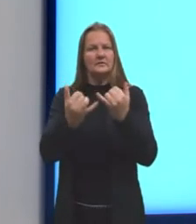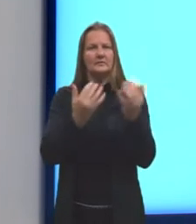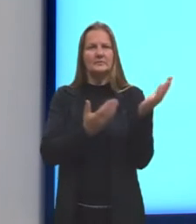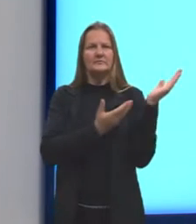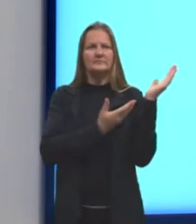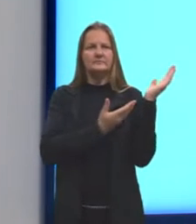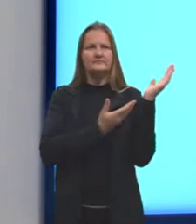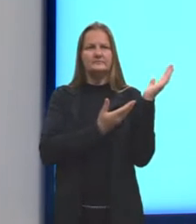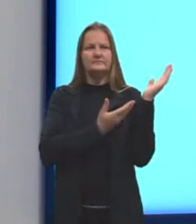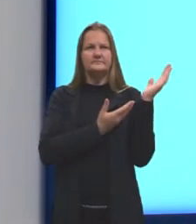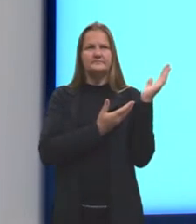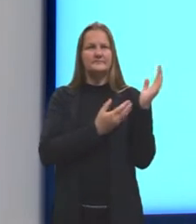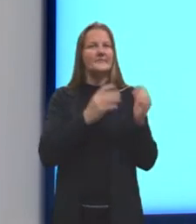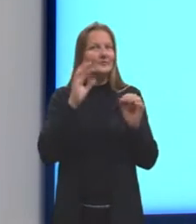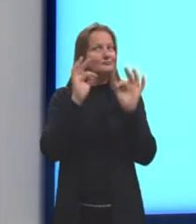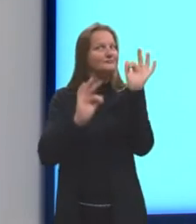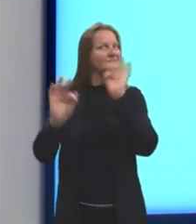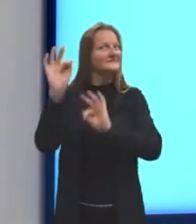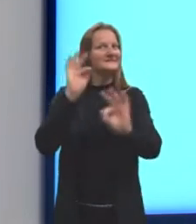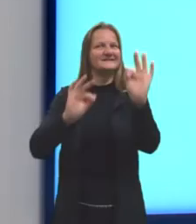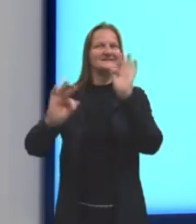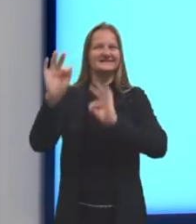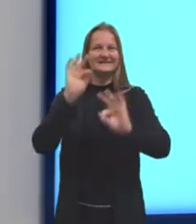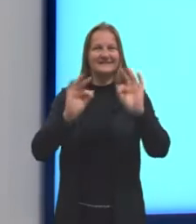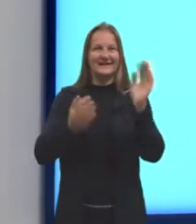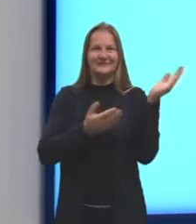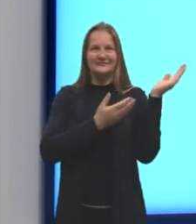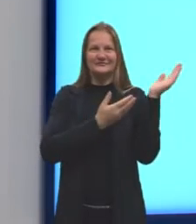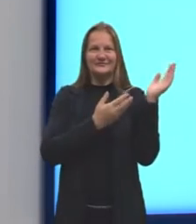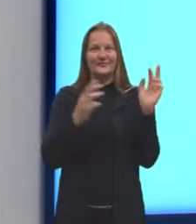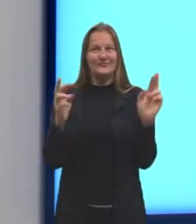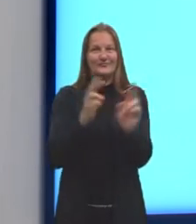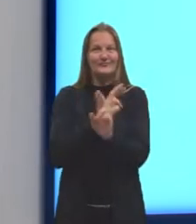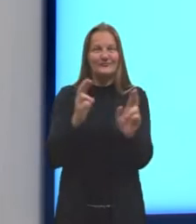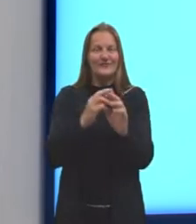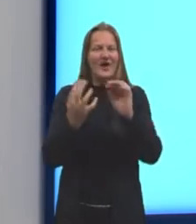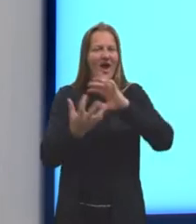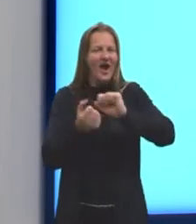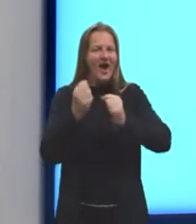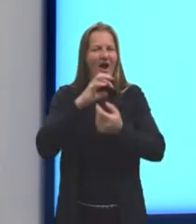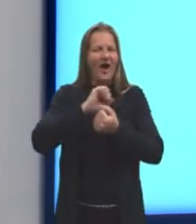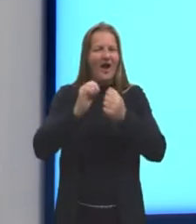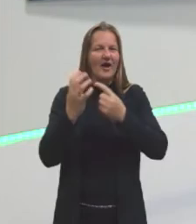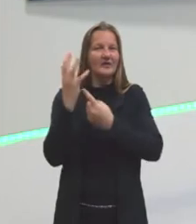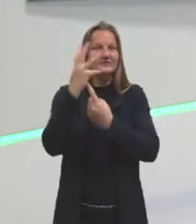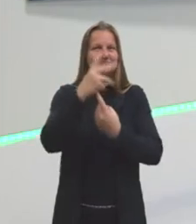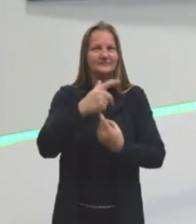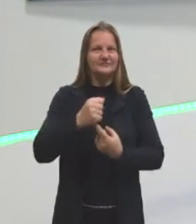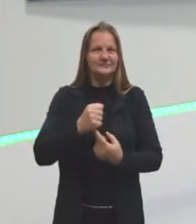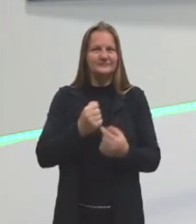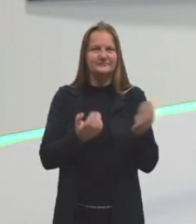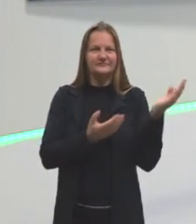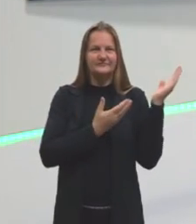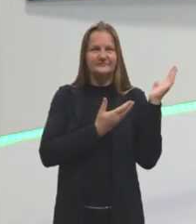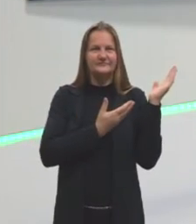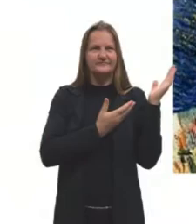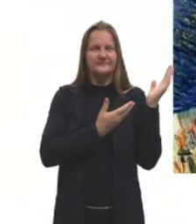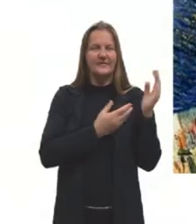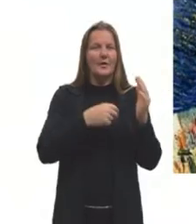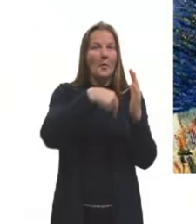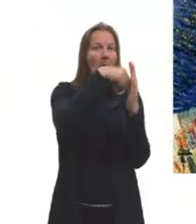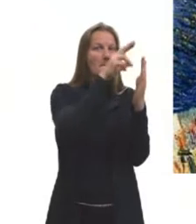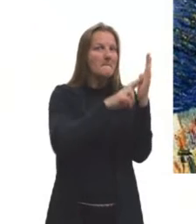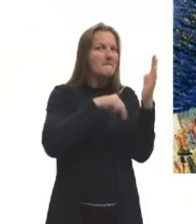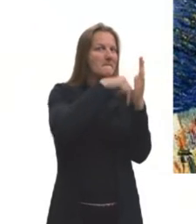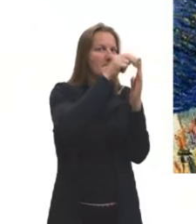Esse daqui eu acho fantástico. Vamos lá fazer uma interlocução com artes. A gente tem um pintor muito